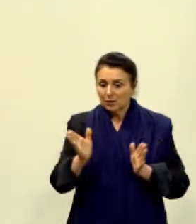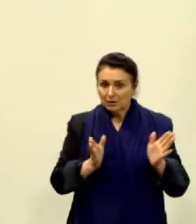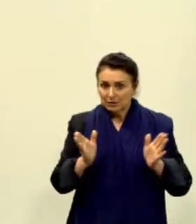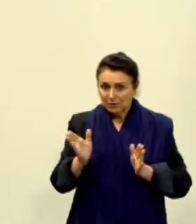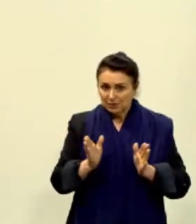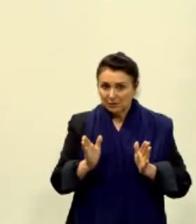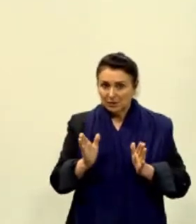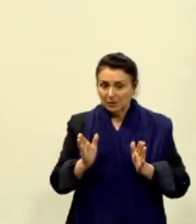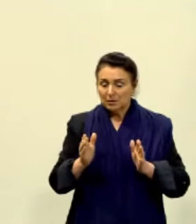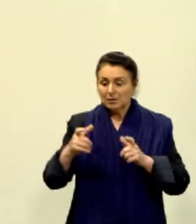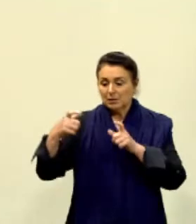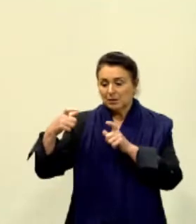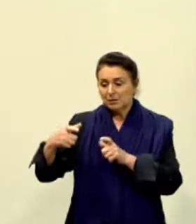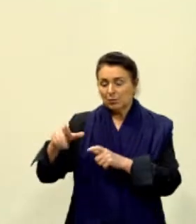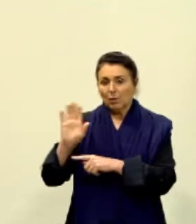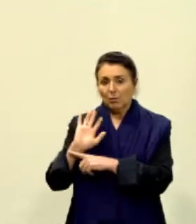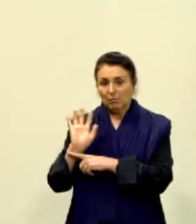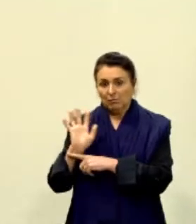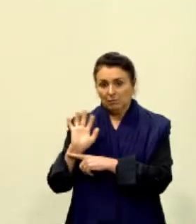ao cinema